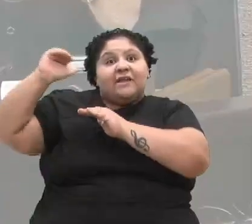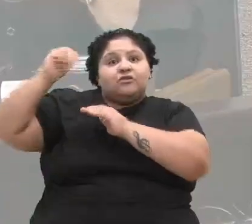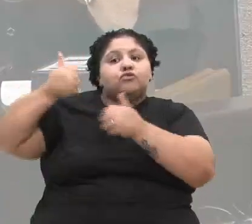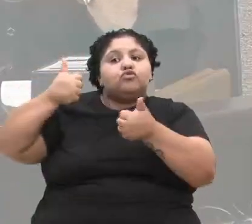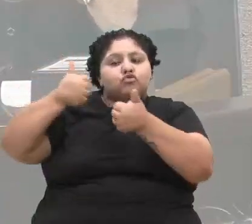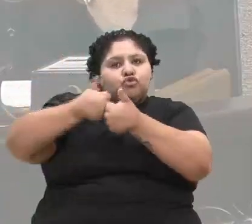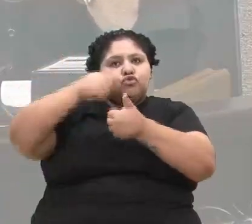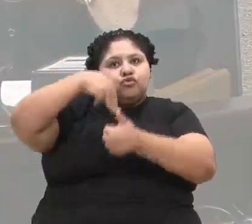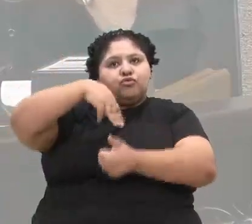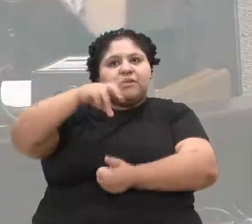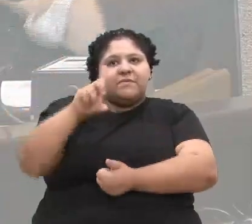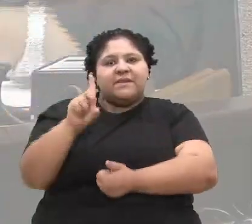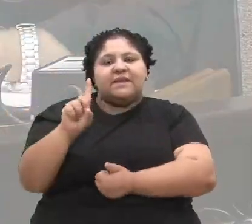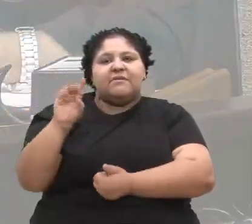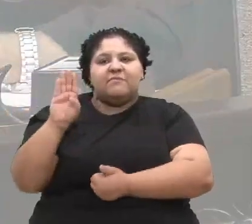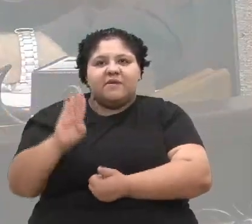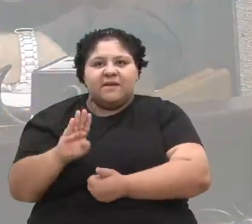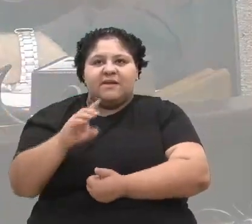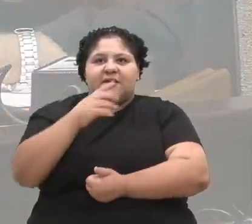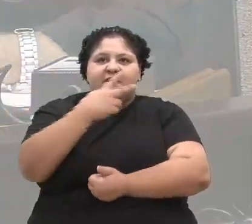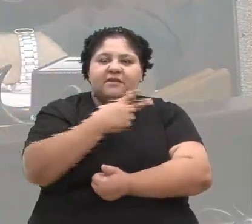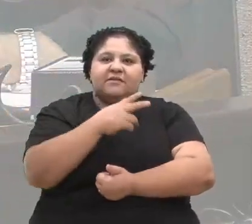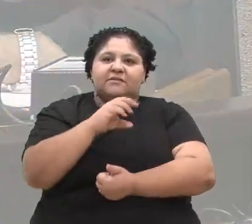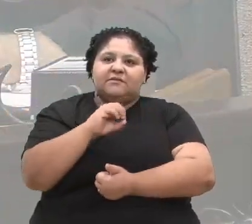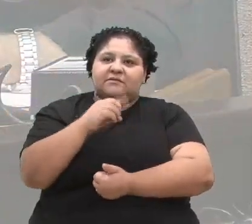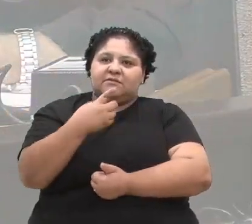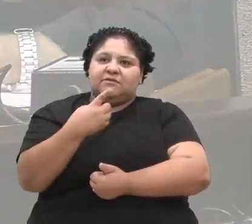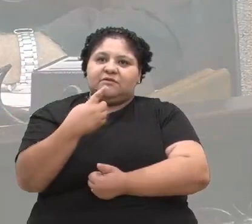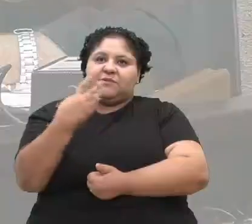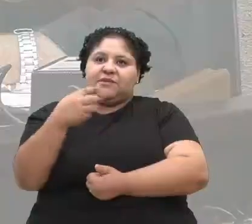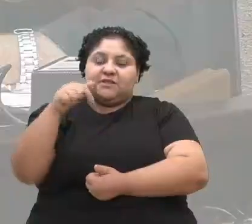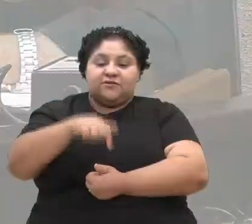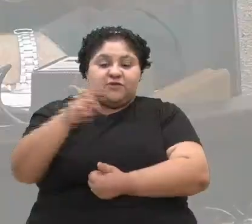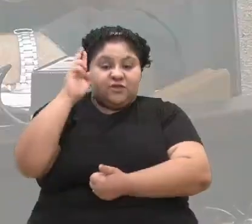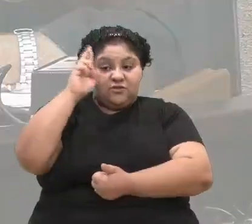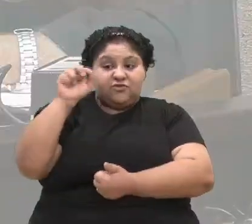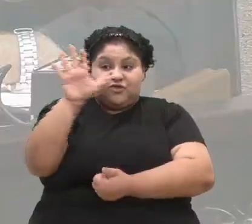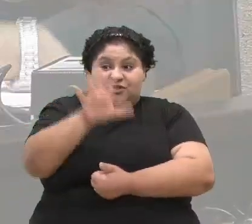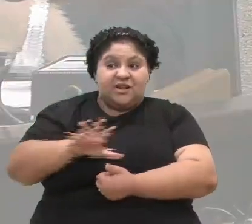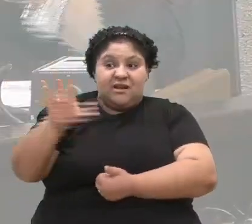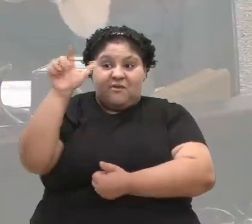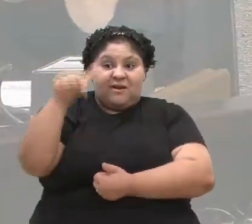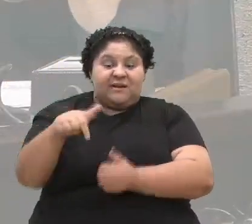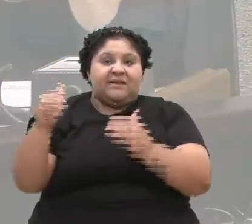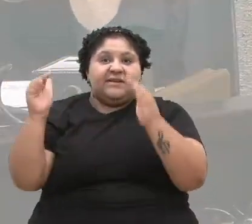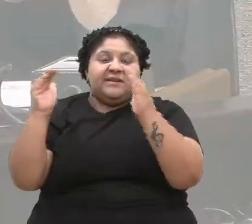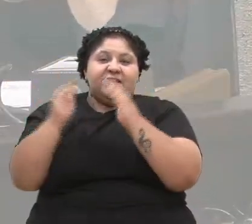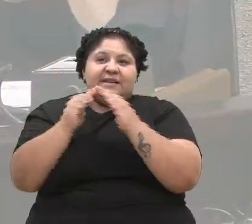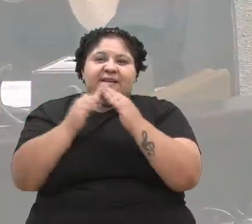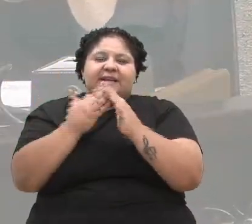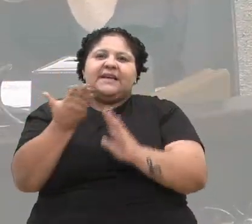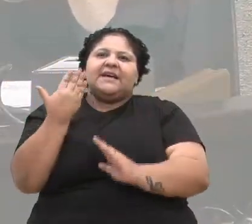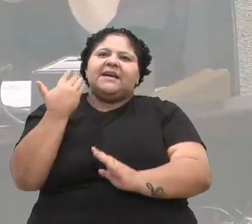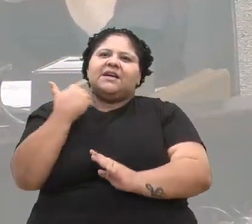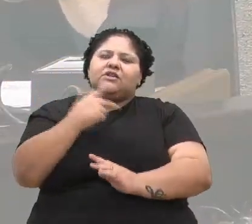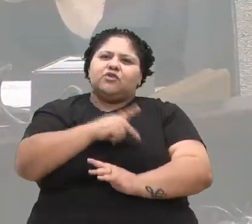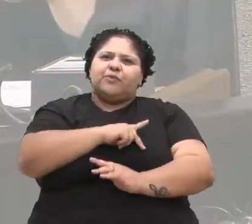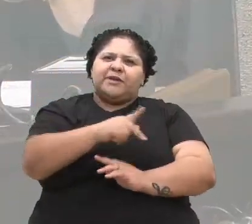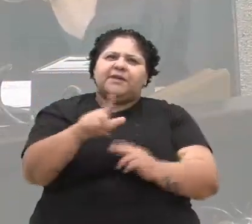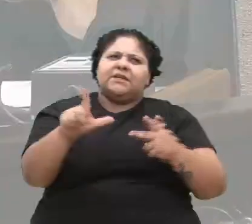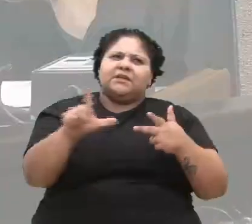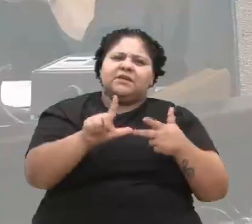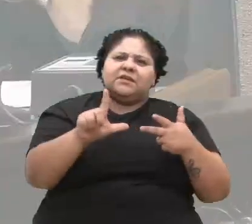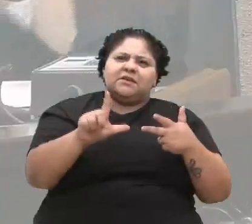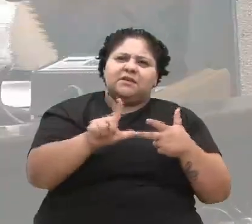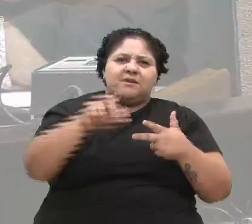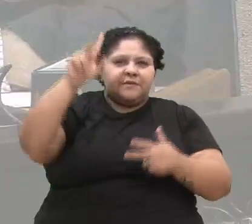Em 2013, foi diretor-geral desta casa, quando, então, o presidente do Legislativo era o, então, ex